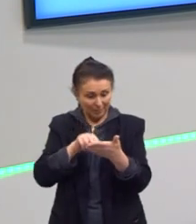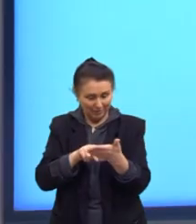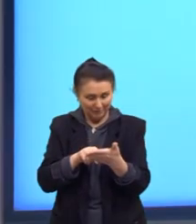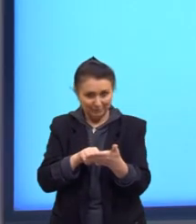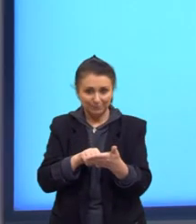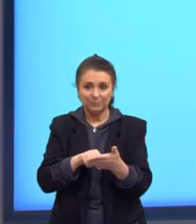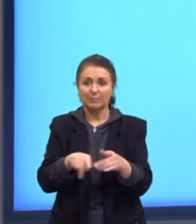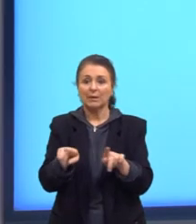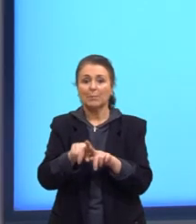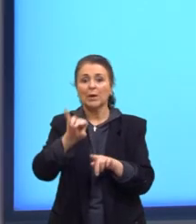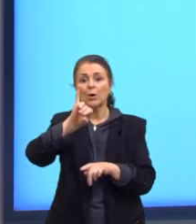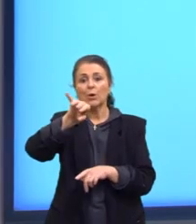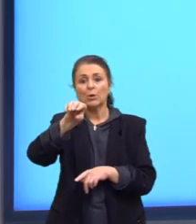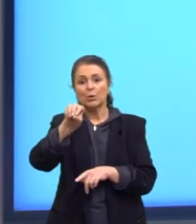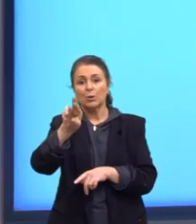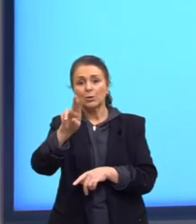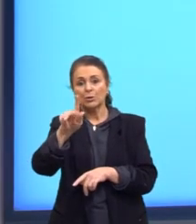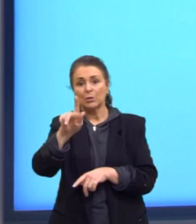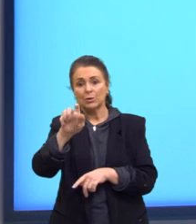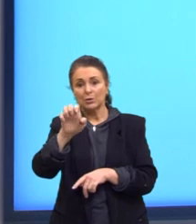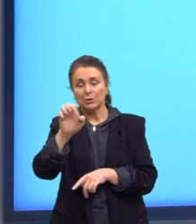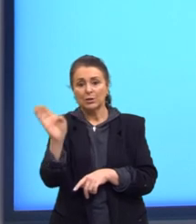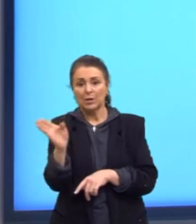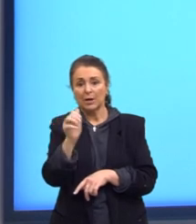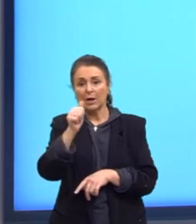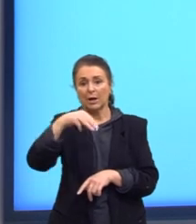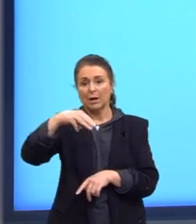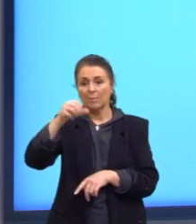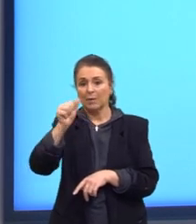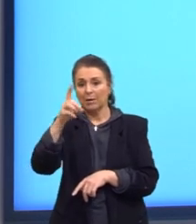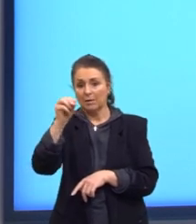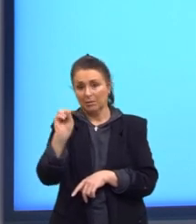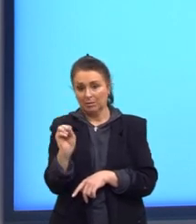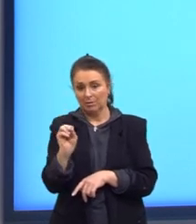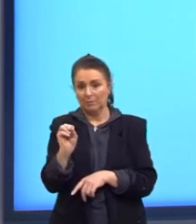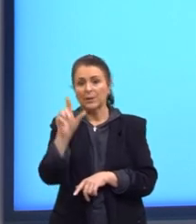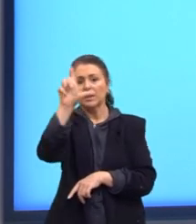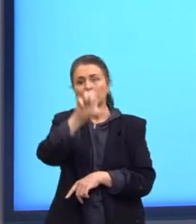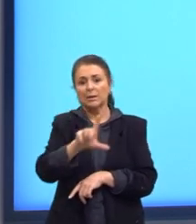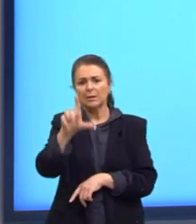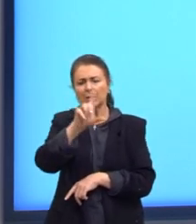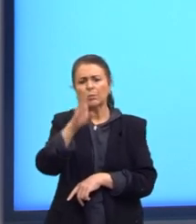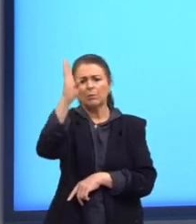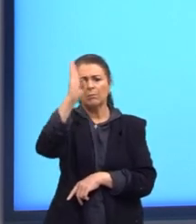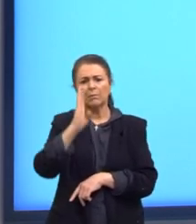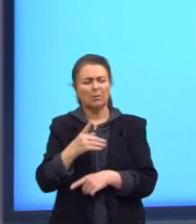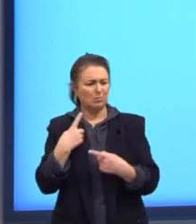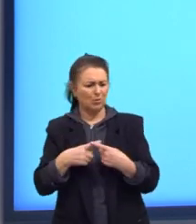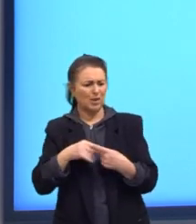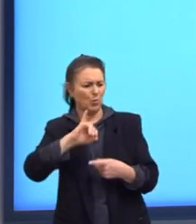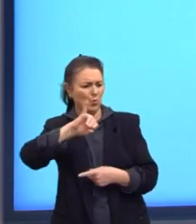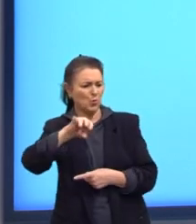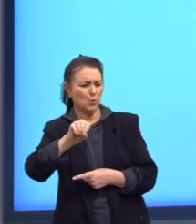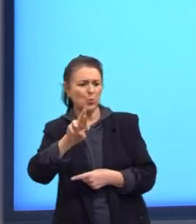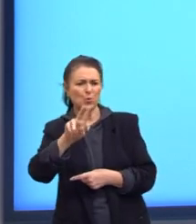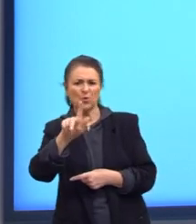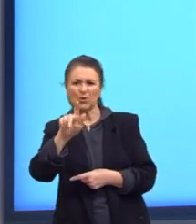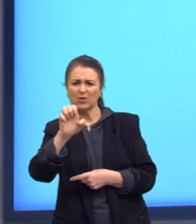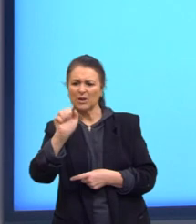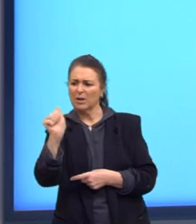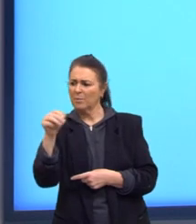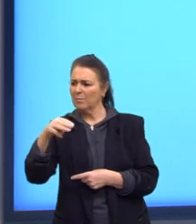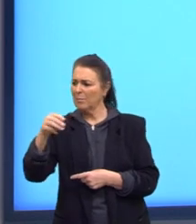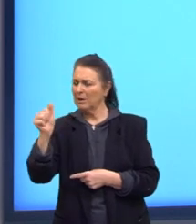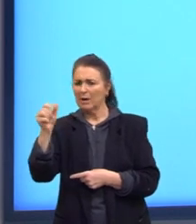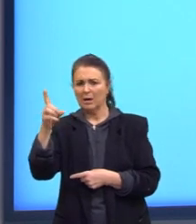Jorge Amado quis trazer uma literatura brasileira. Poxa, por que Jorge Amado, professora? O que tem a ver com relação